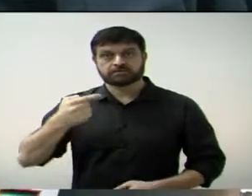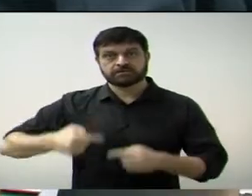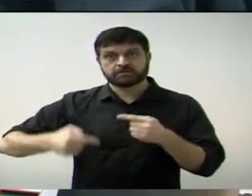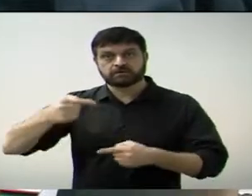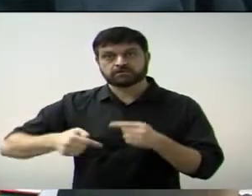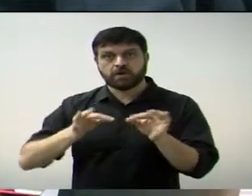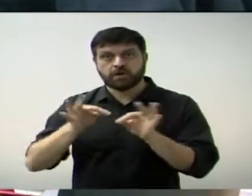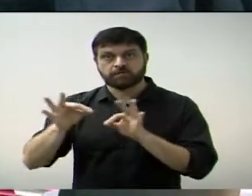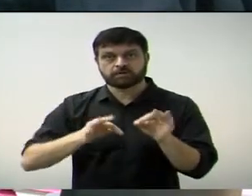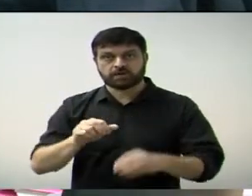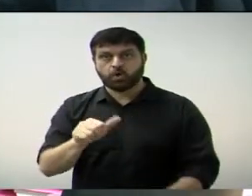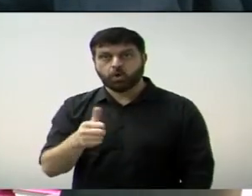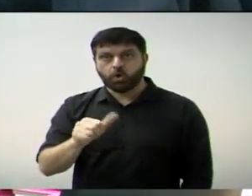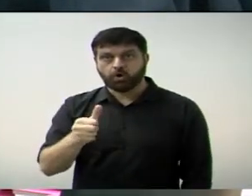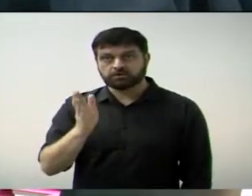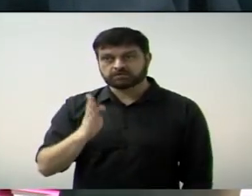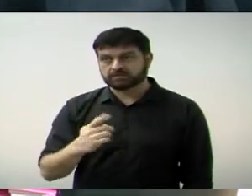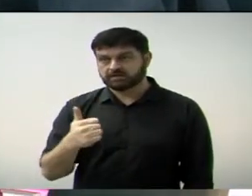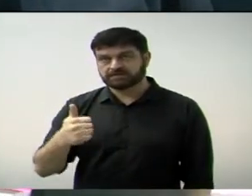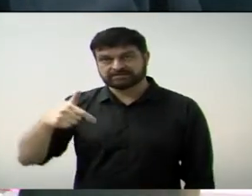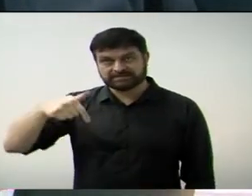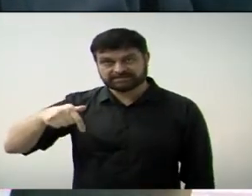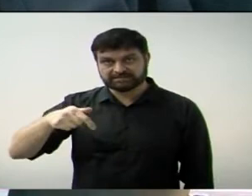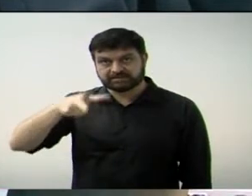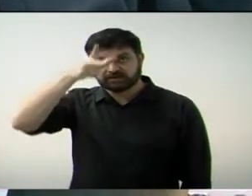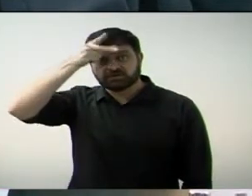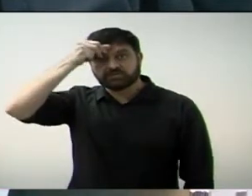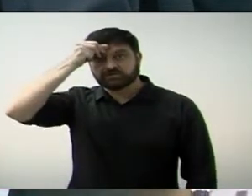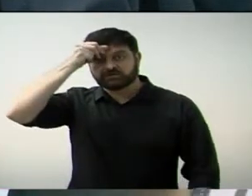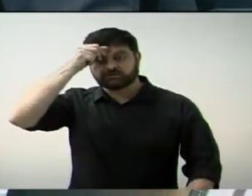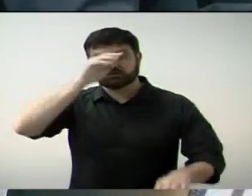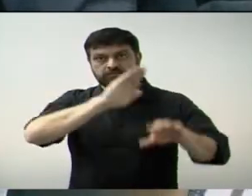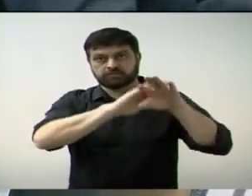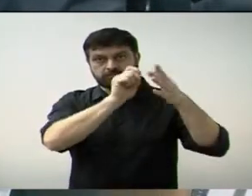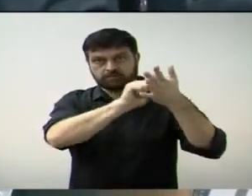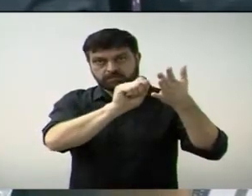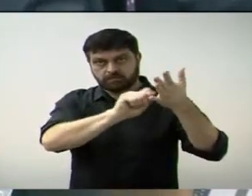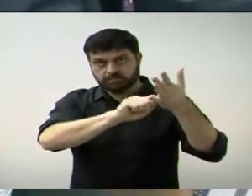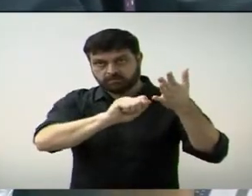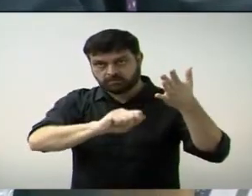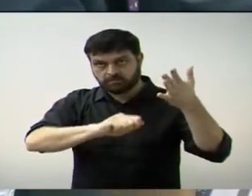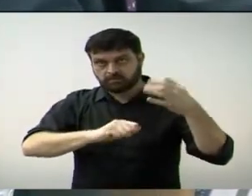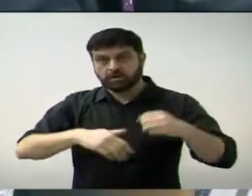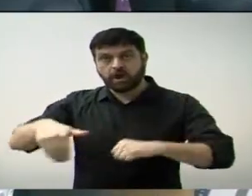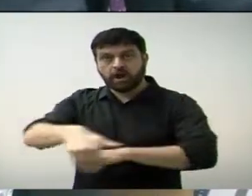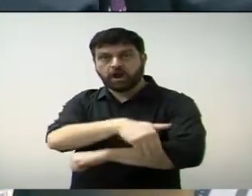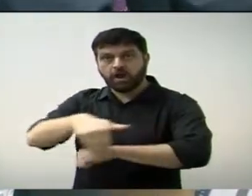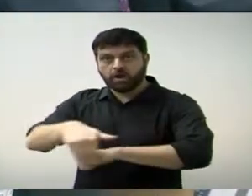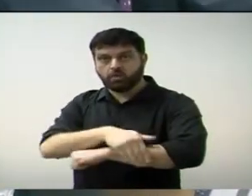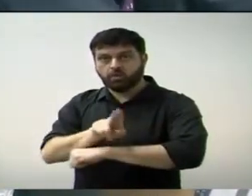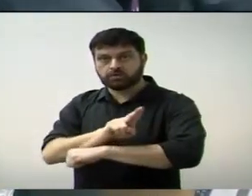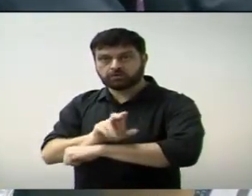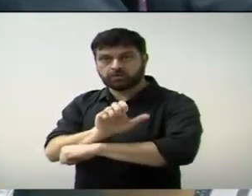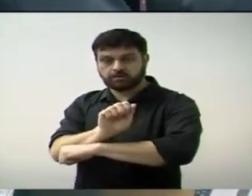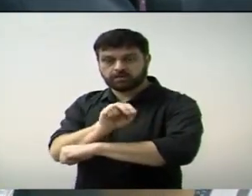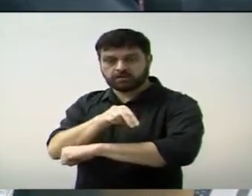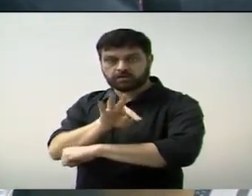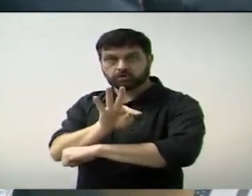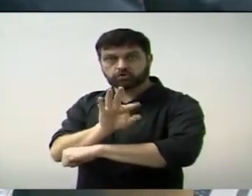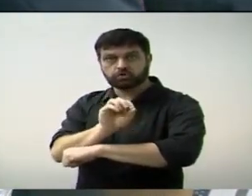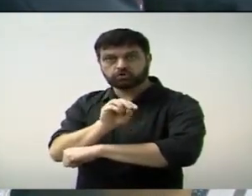Projeto de Lei 11 de 2017 do Executivo, que denomina Antônio Borges da Silva, via pública do município,